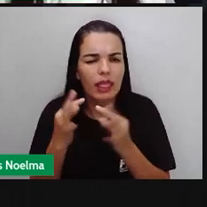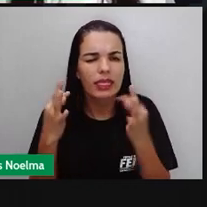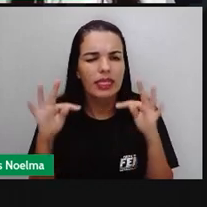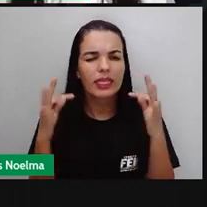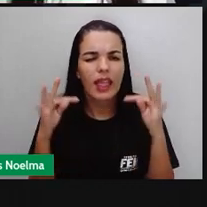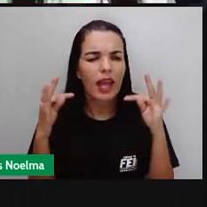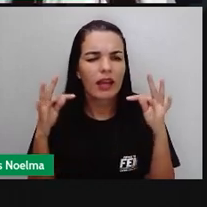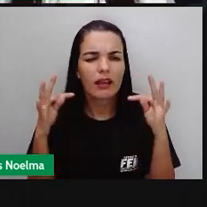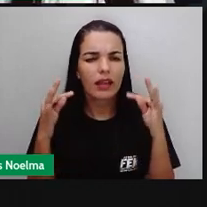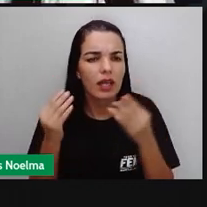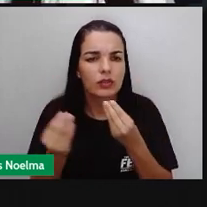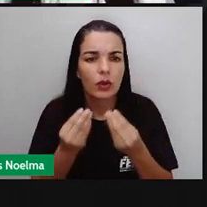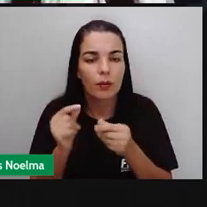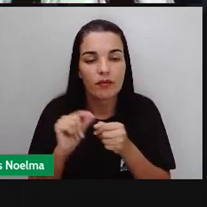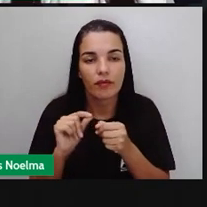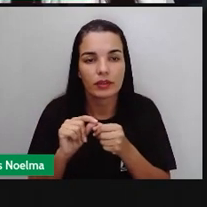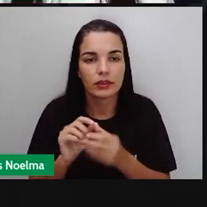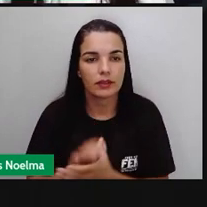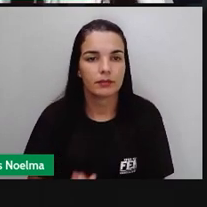empregada para poder fazer o mapa.